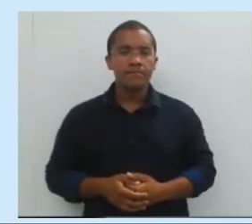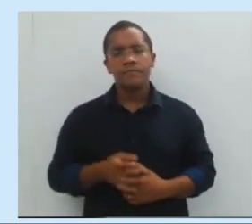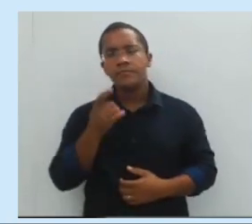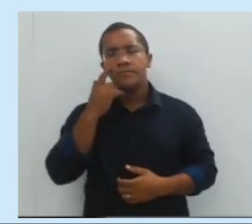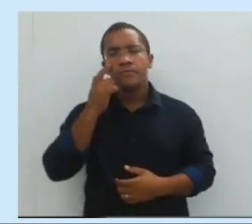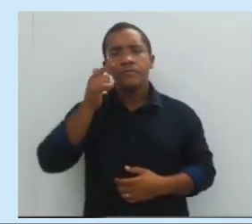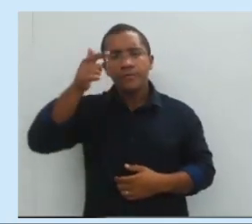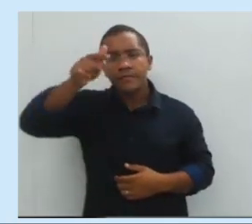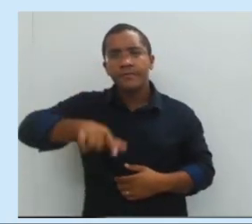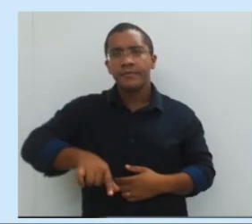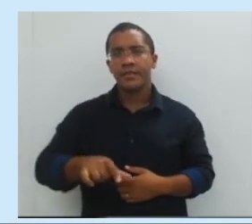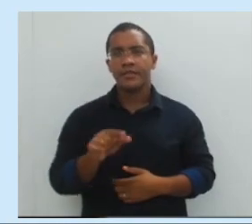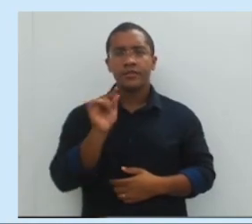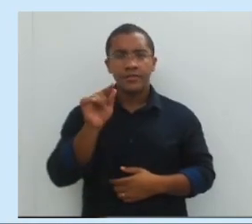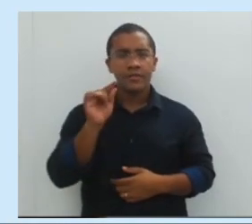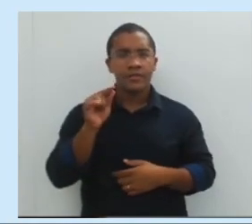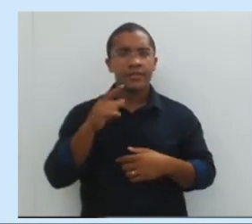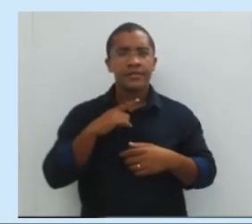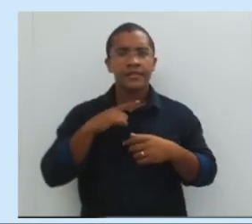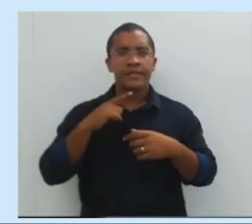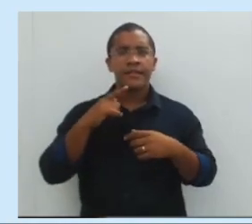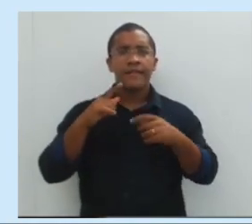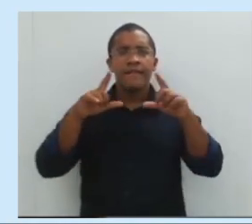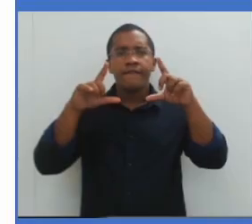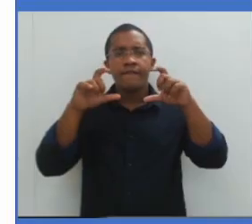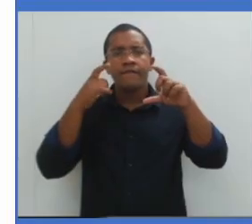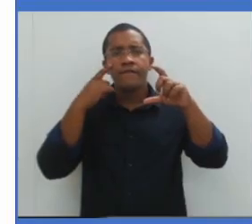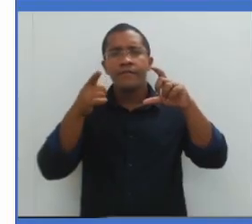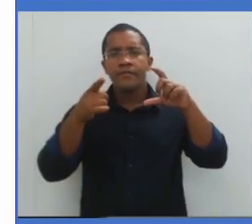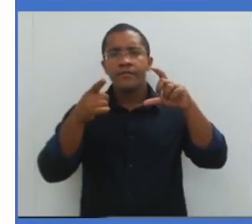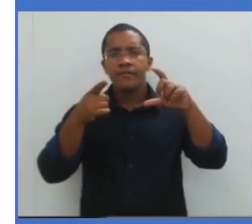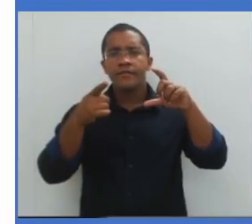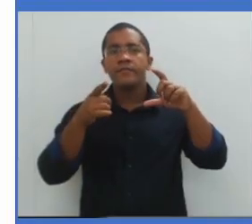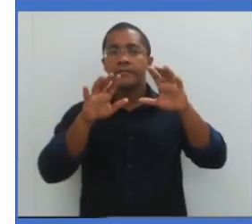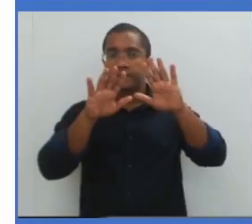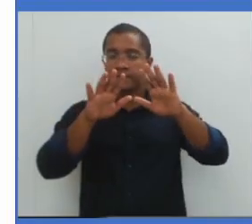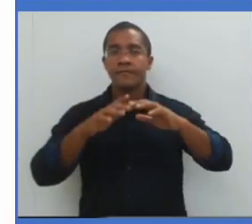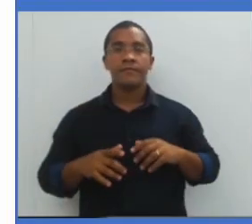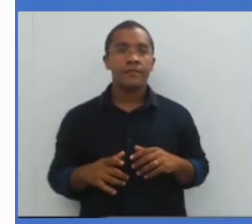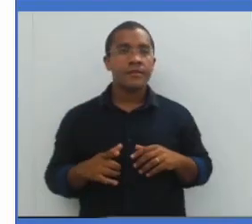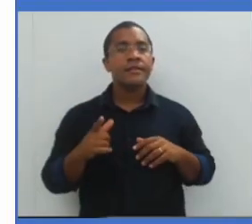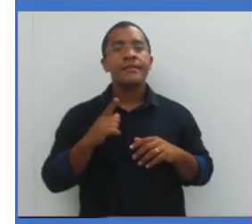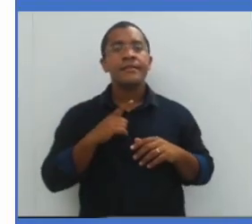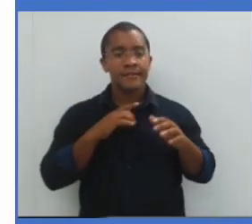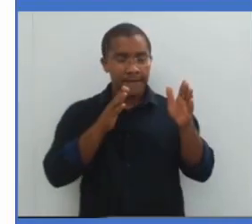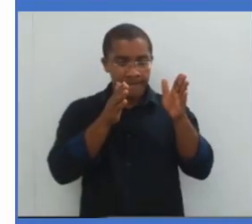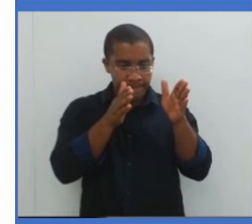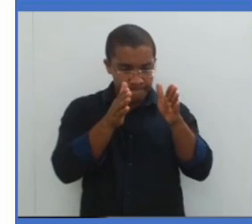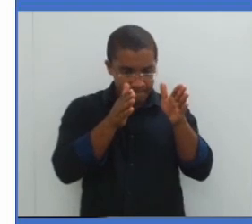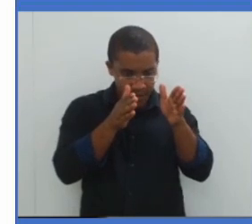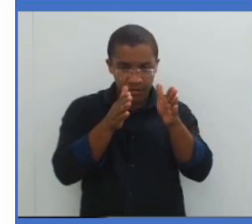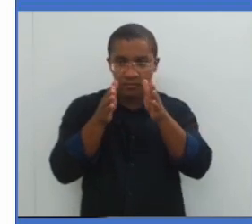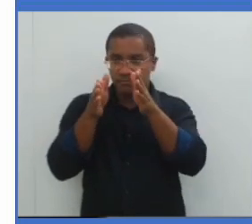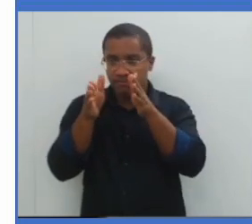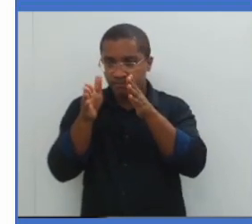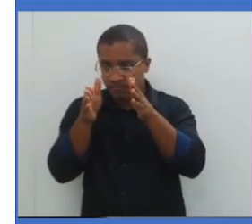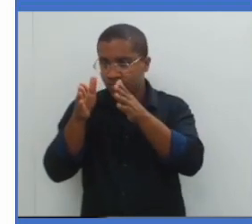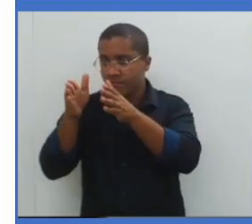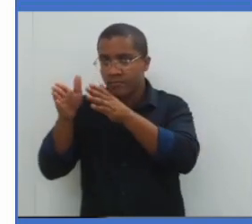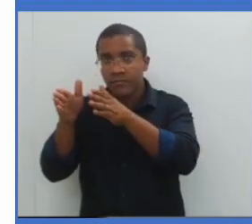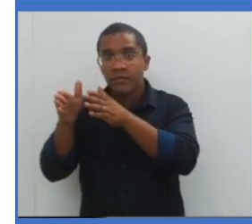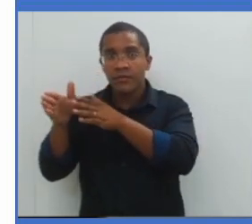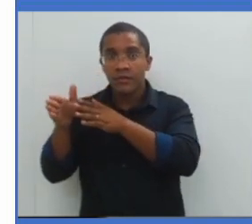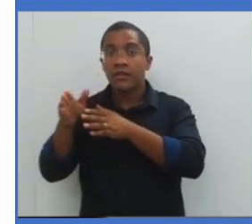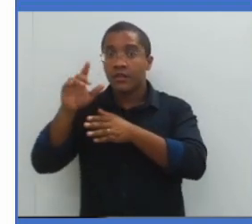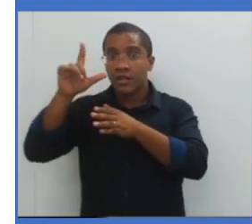Vamos prestar mais atenção a essa imagem aqui. Olha só essa informação. As fases da lua